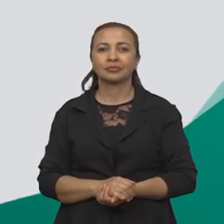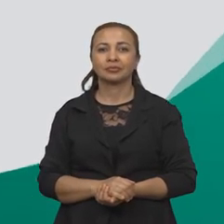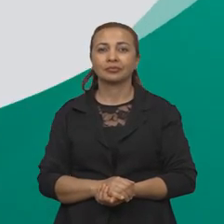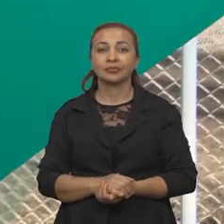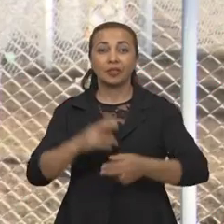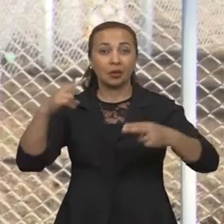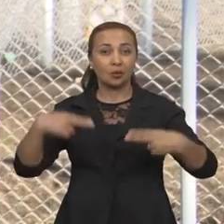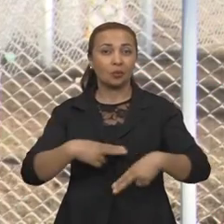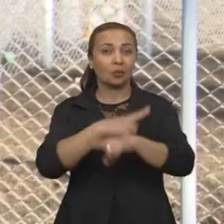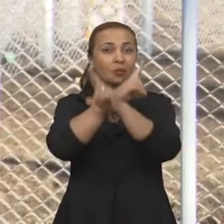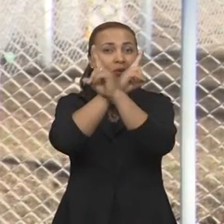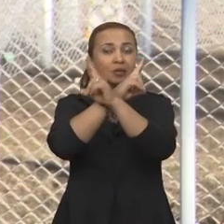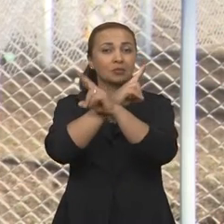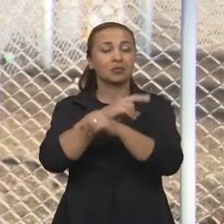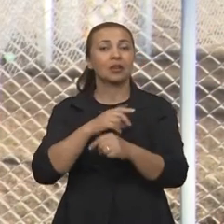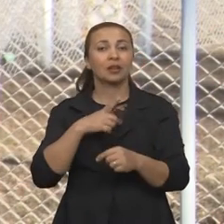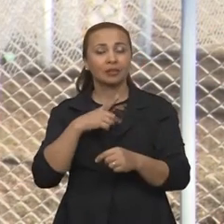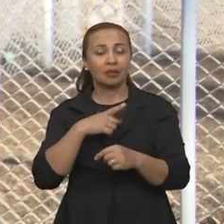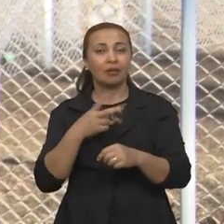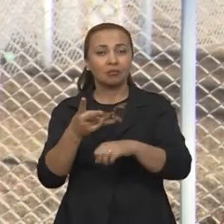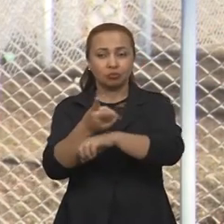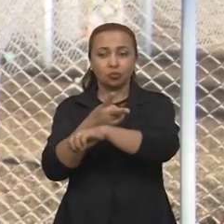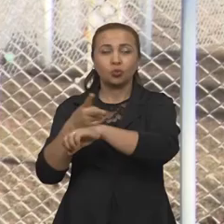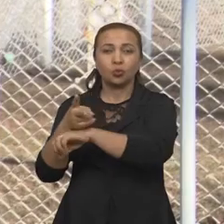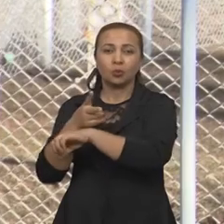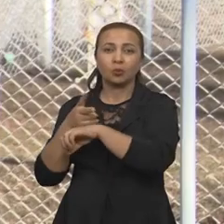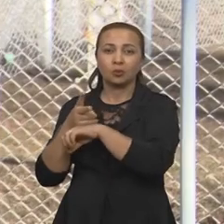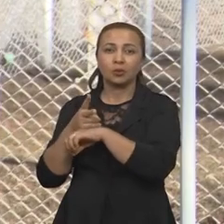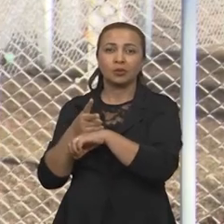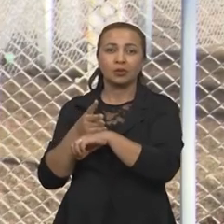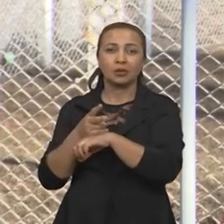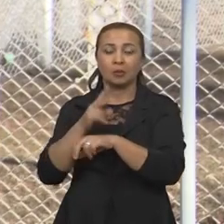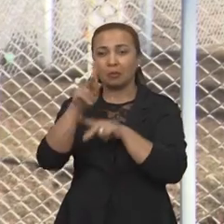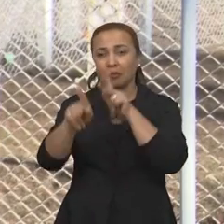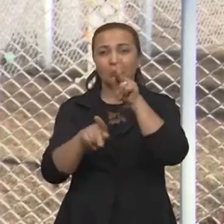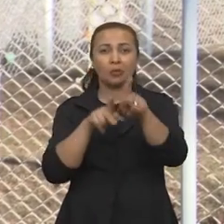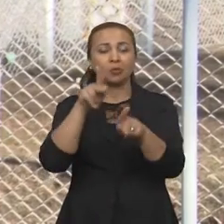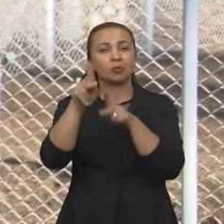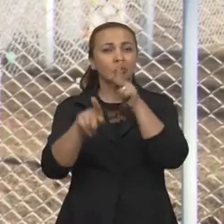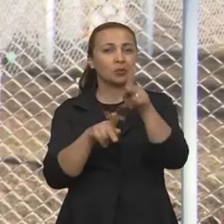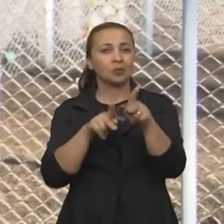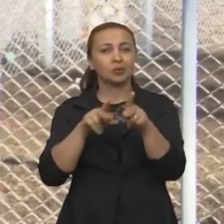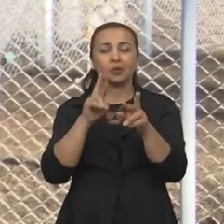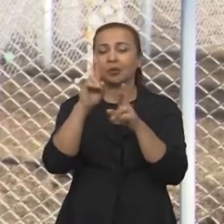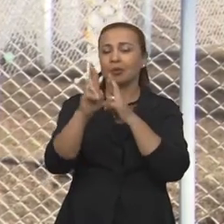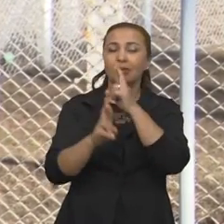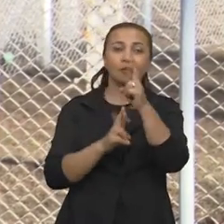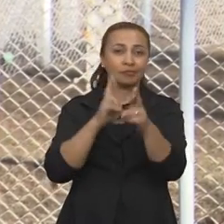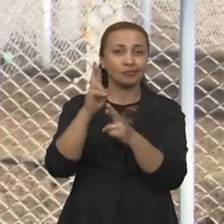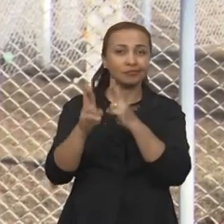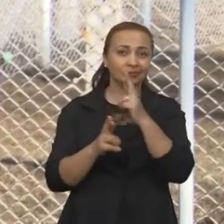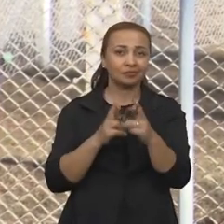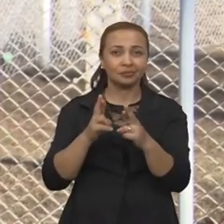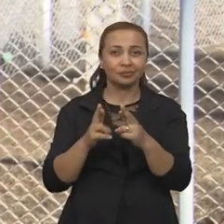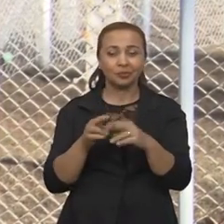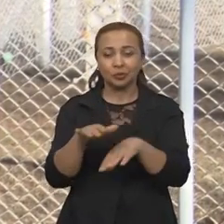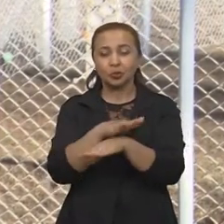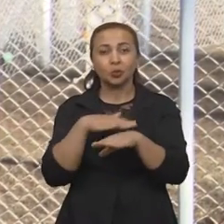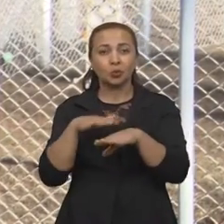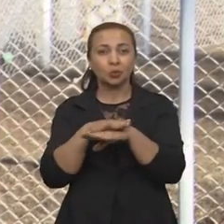A UESB tem sido procurada pela população com relação à